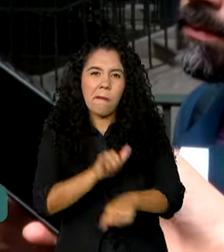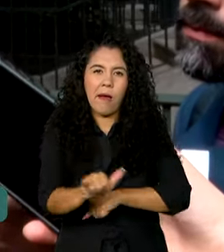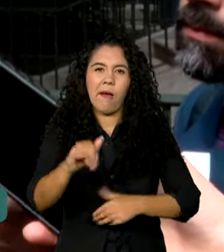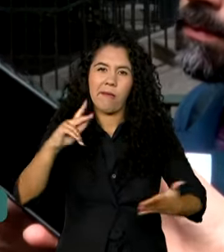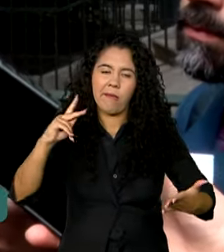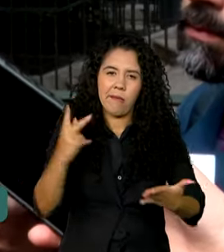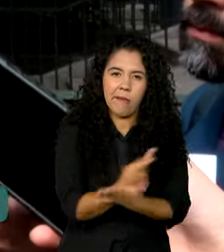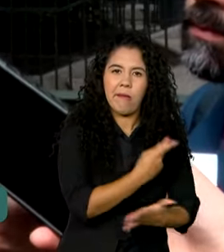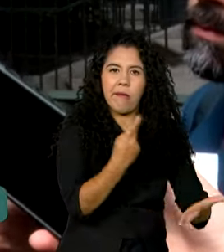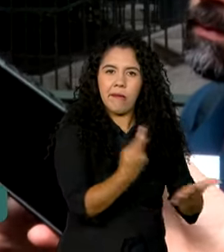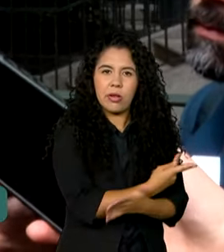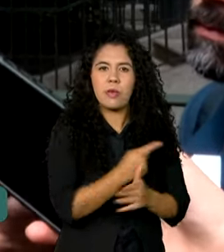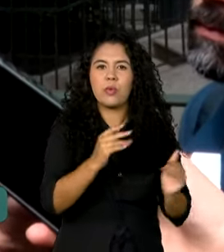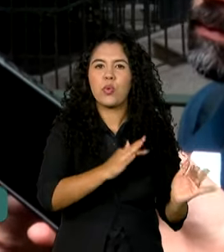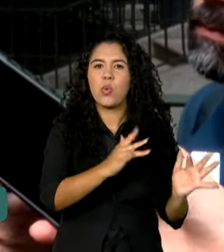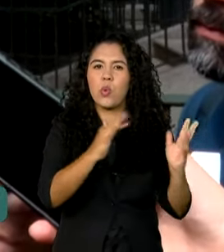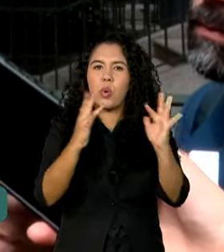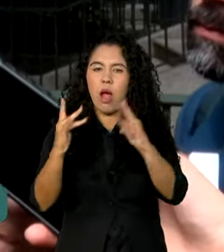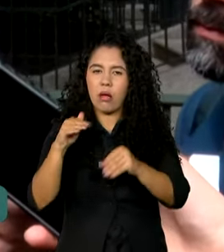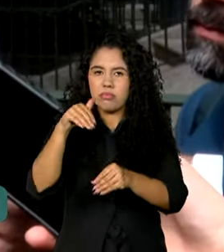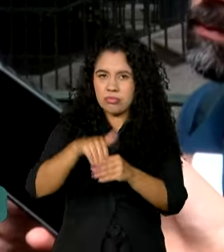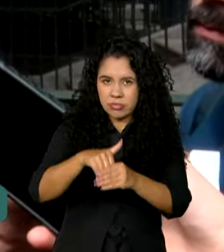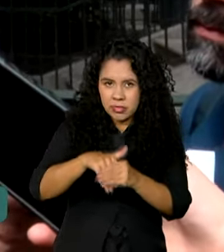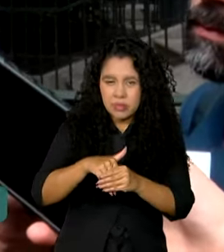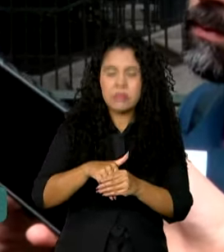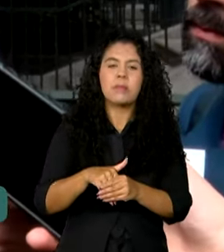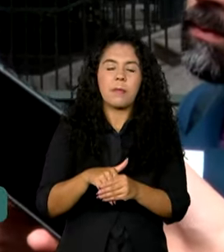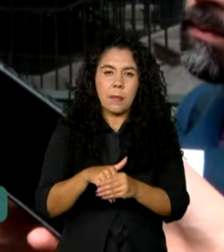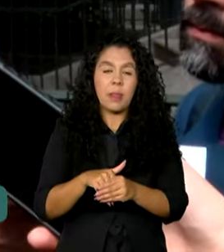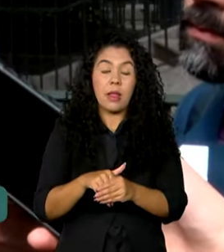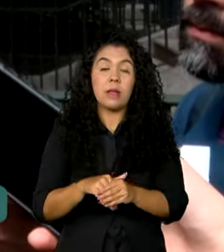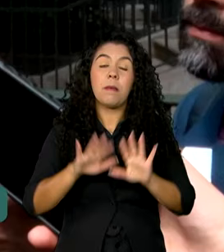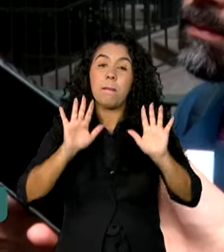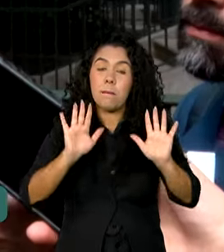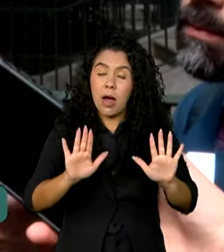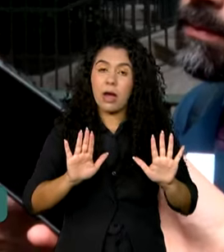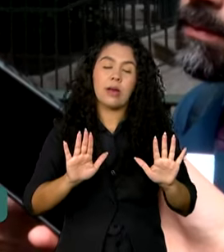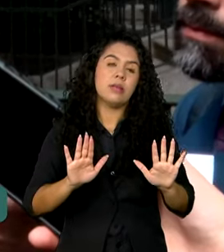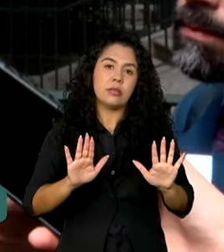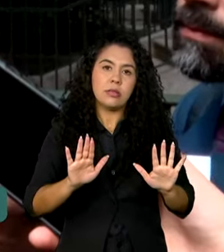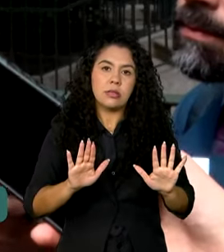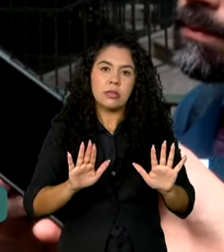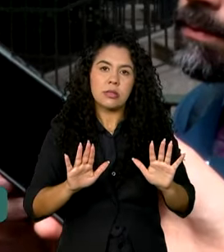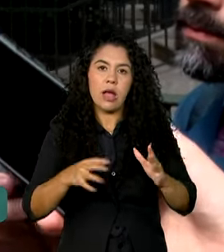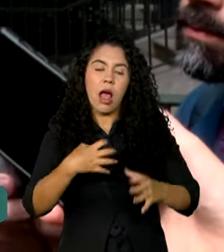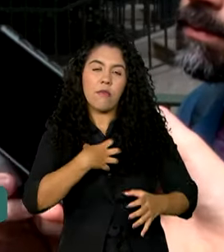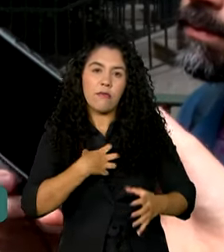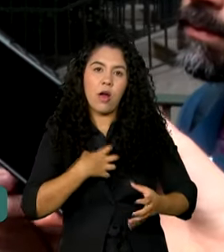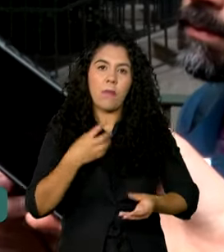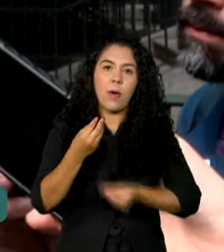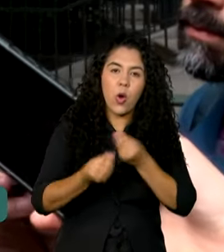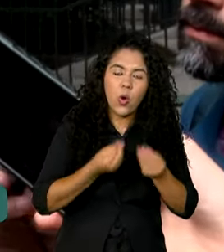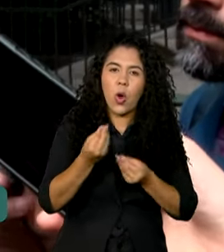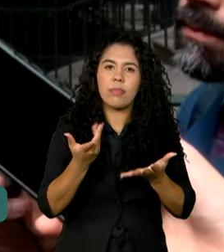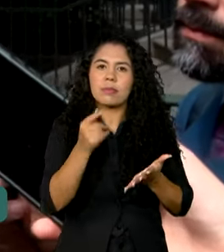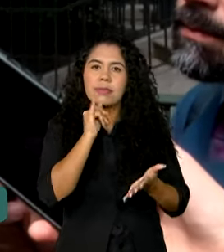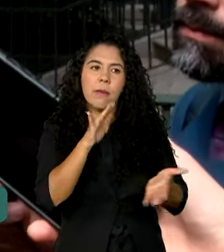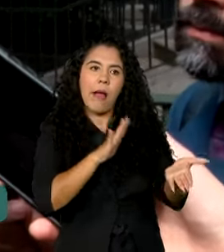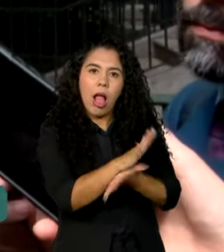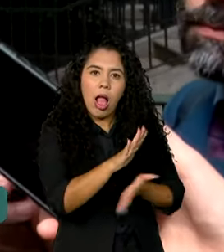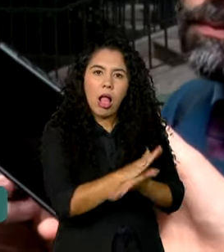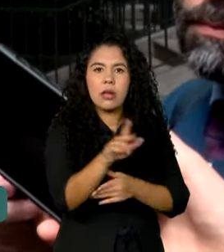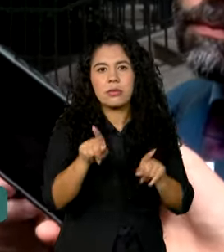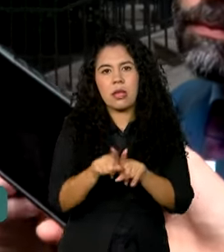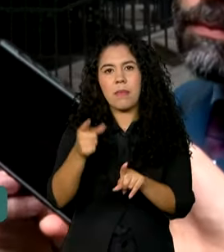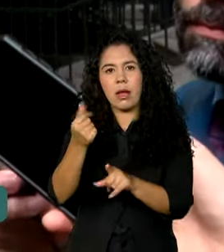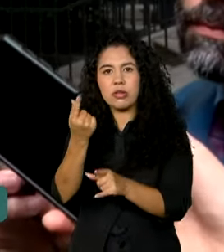durante o período eleitoral, mas já estavam pagos, e que o comportamento das despesas e das receitas